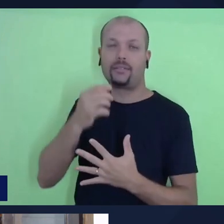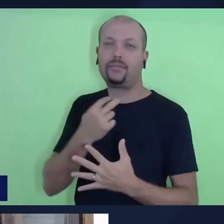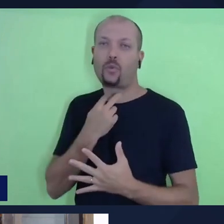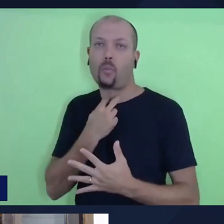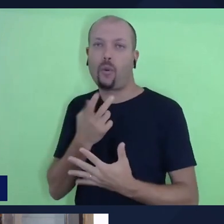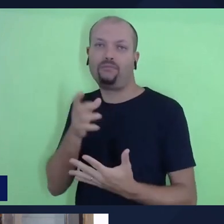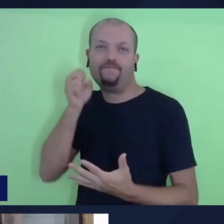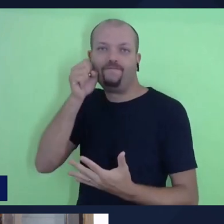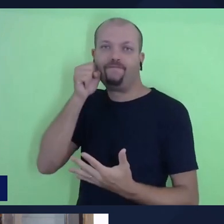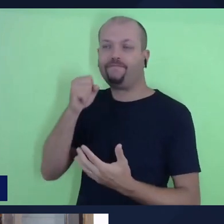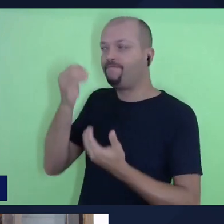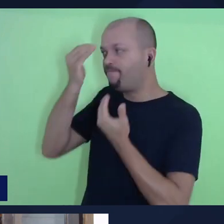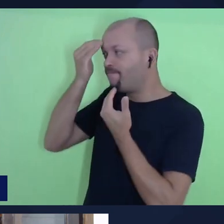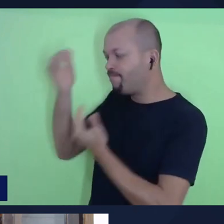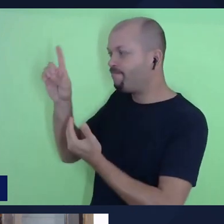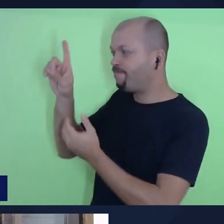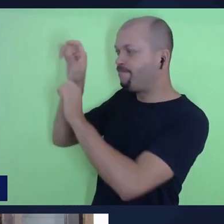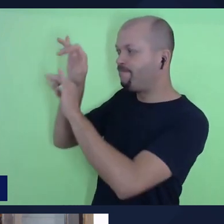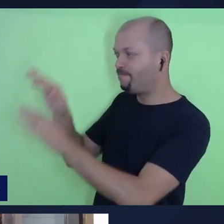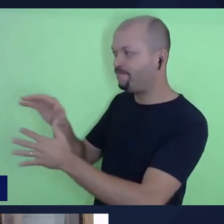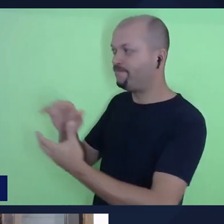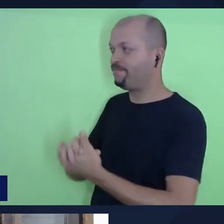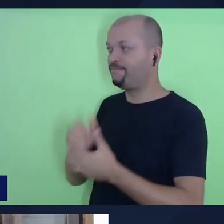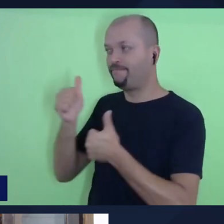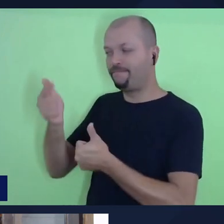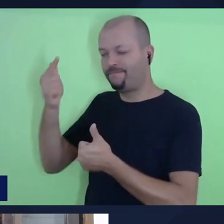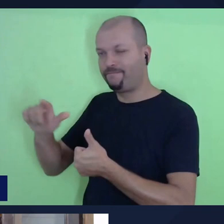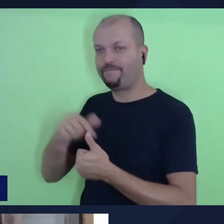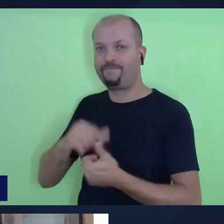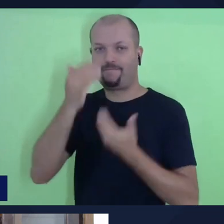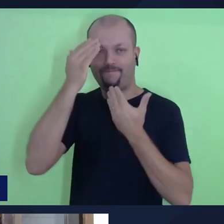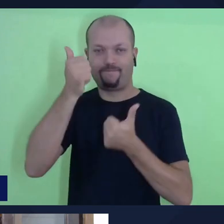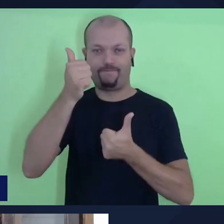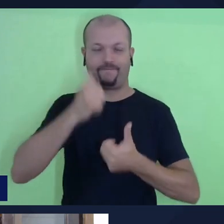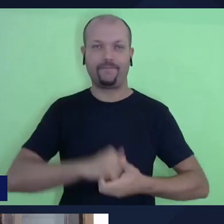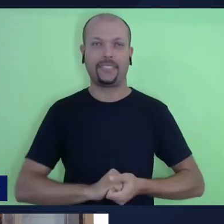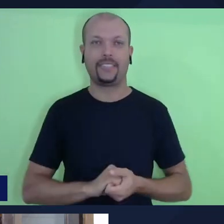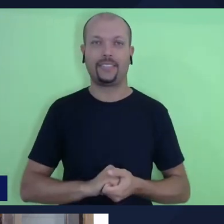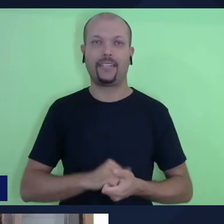Professor Vilmar, que Deus te abençoe também mais uma vez. Pastor Bruno, por gentileza.